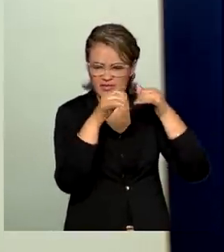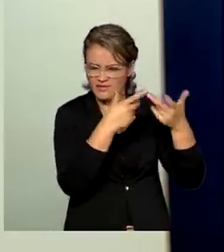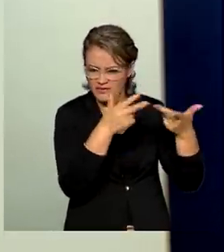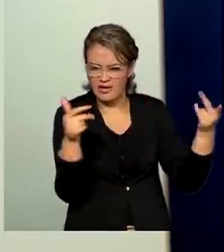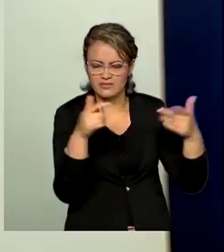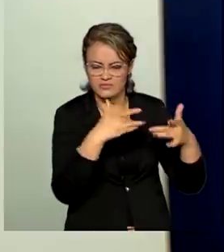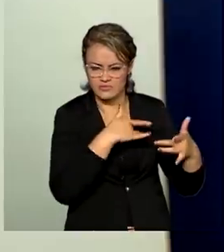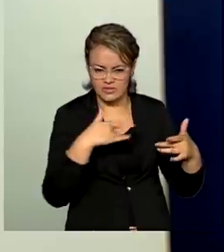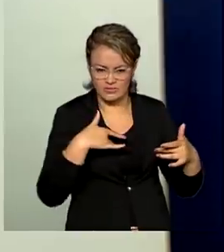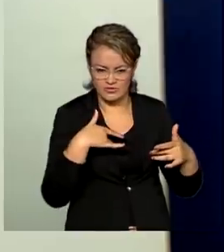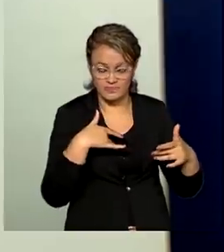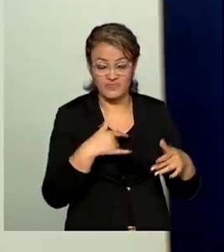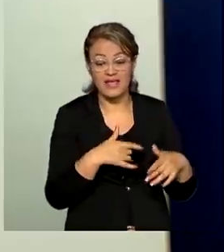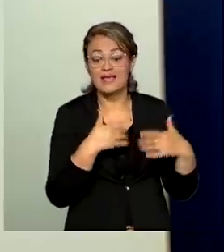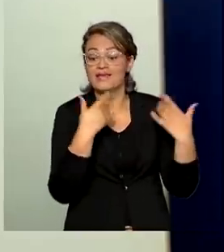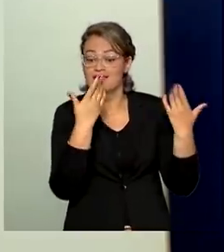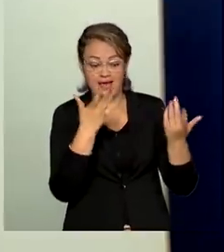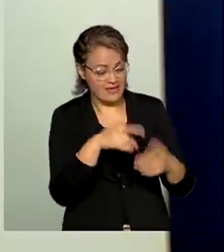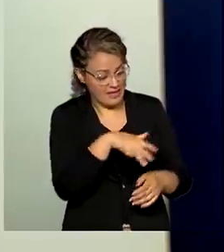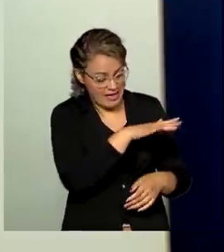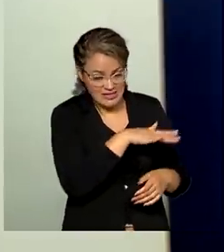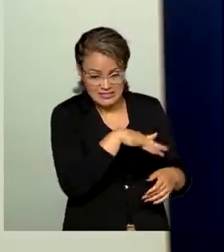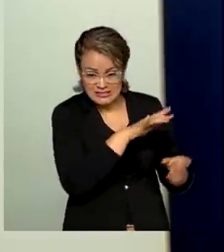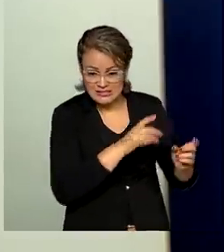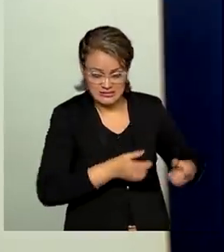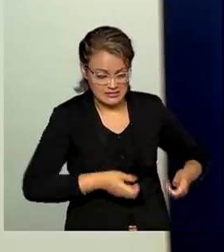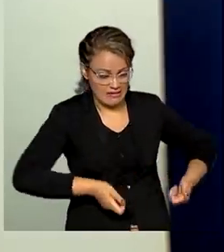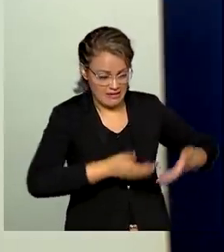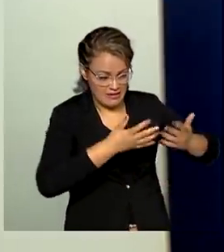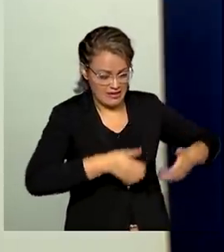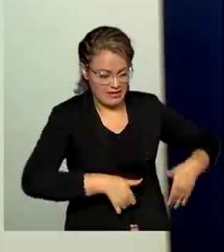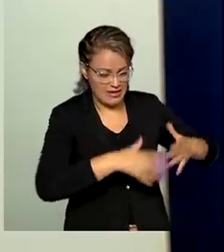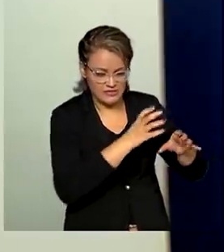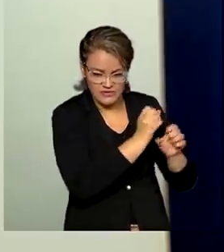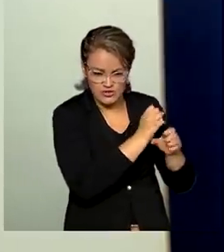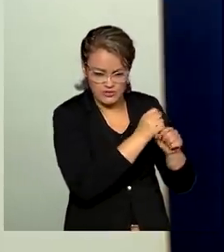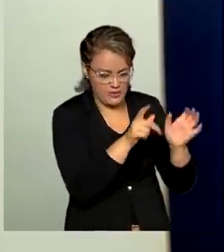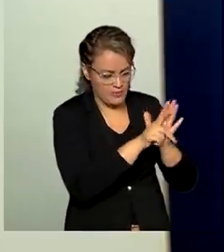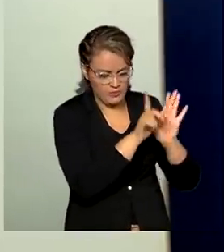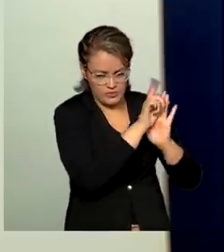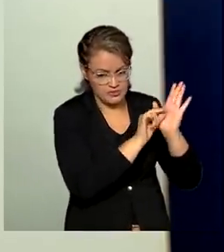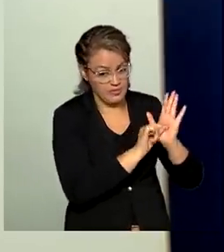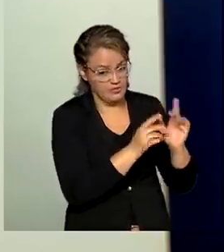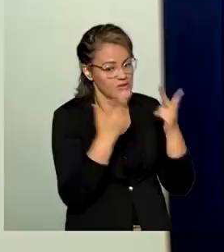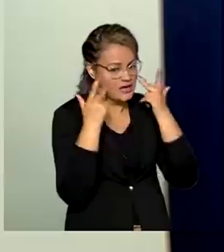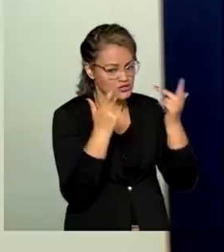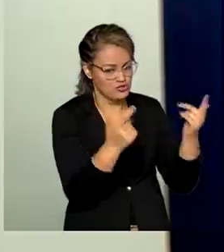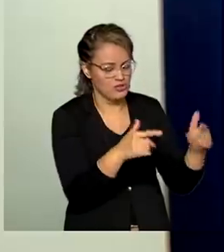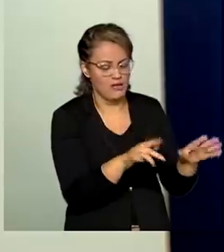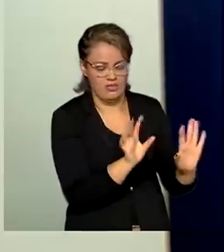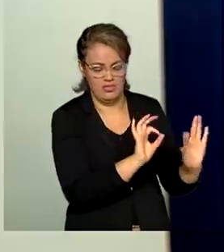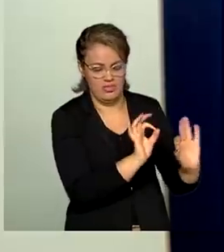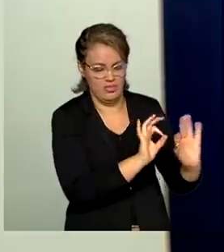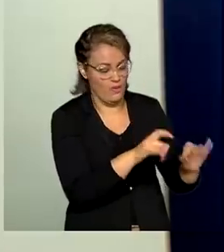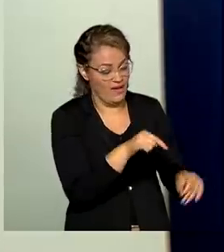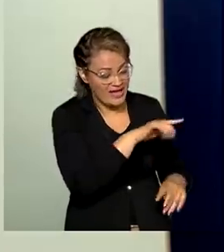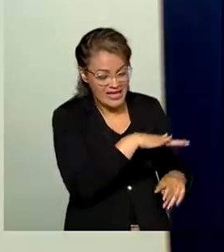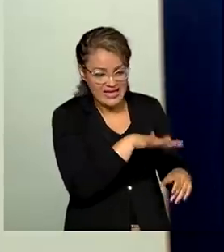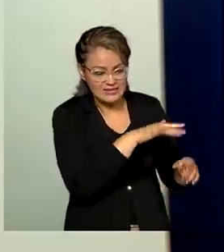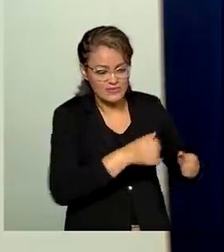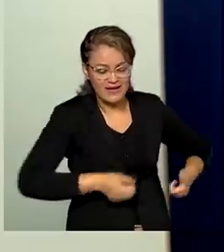gastos com saúde. Dessa forma, esses gastos não serão computados dentro do orçamento tradicional e serão considerados como